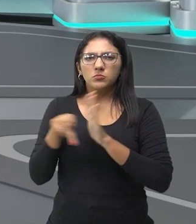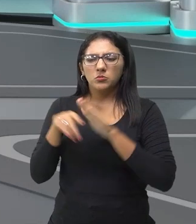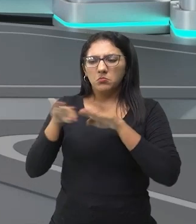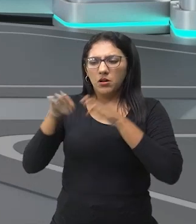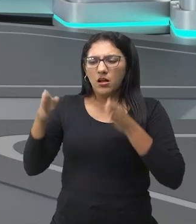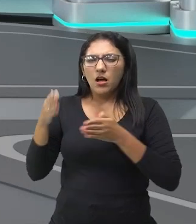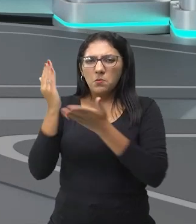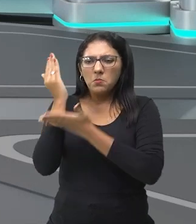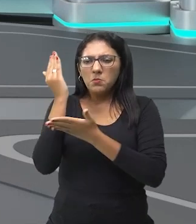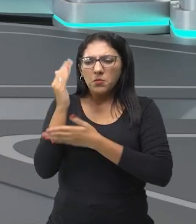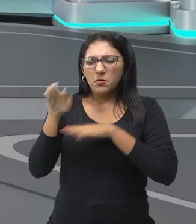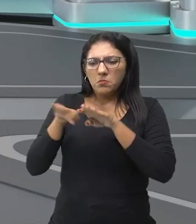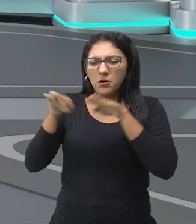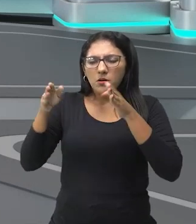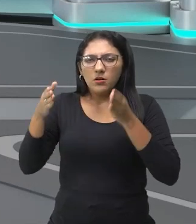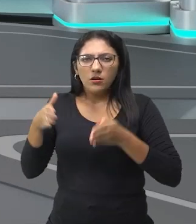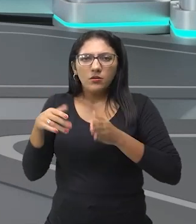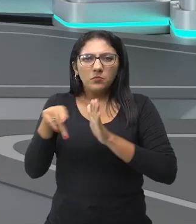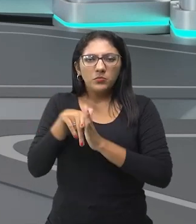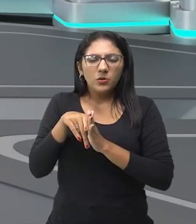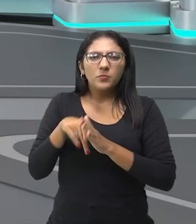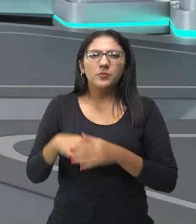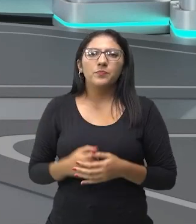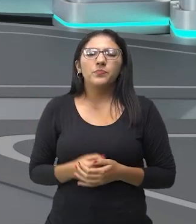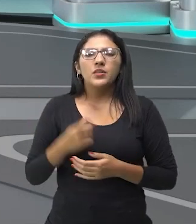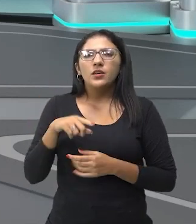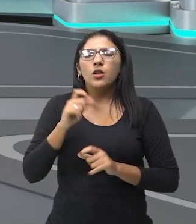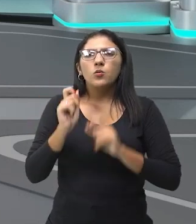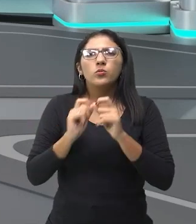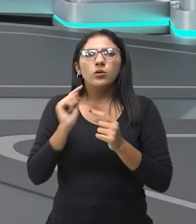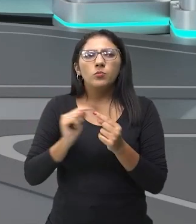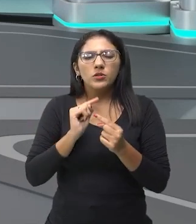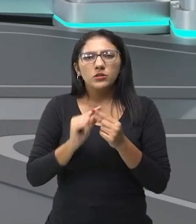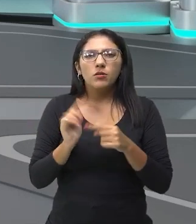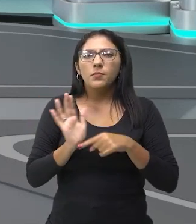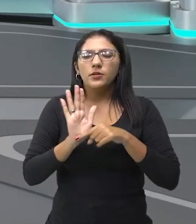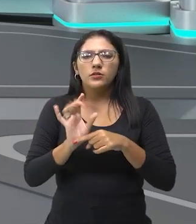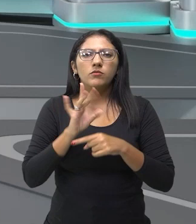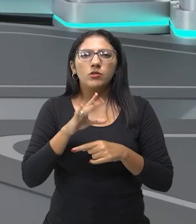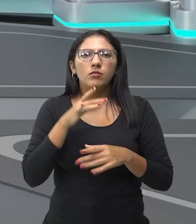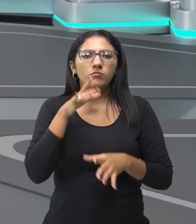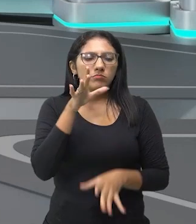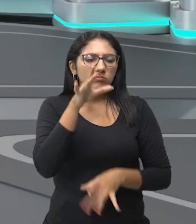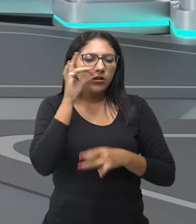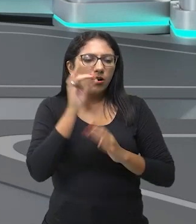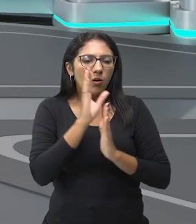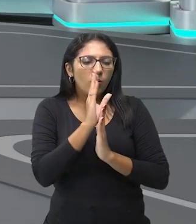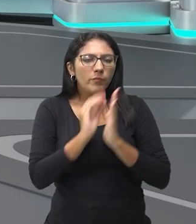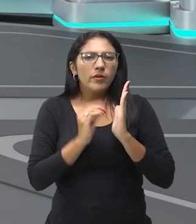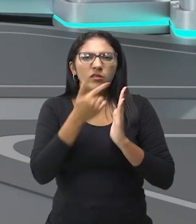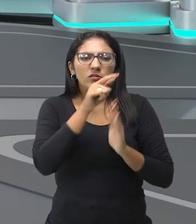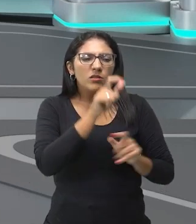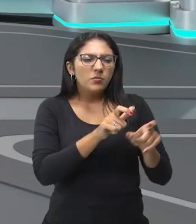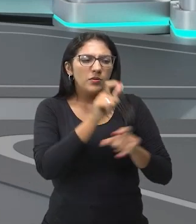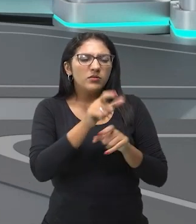carroças e eles faziam imitações de pessoas da sociedade, como vocês podem ver algumas dessas